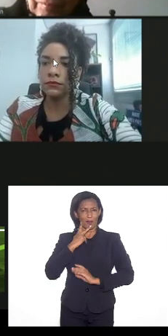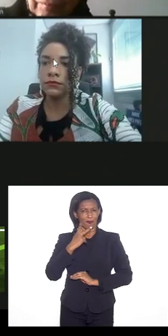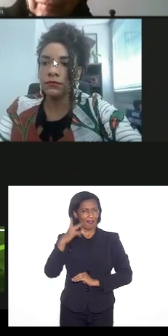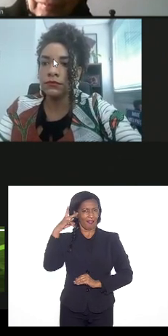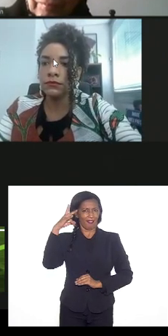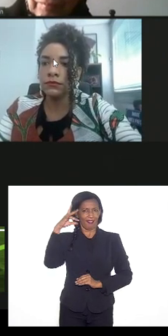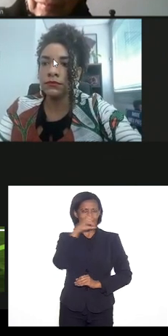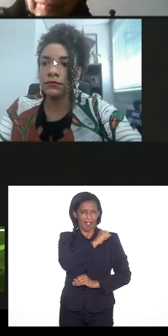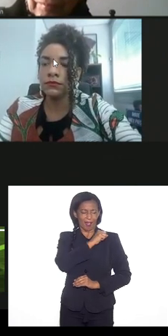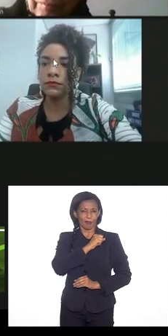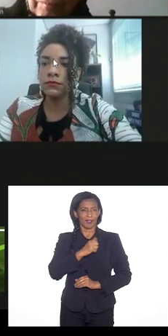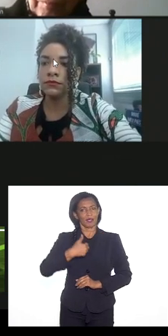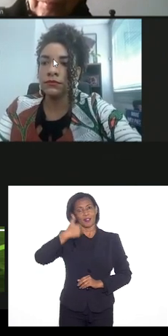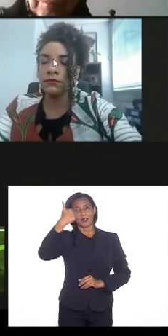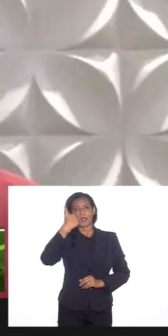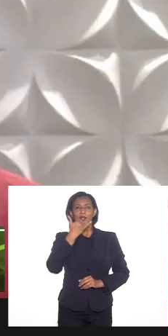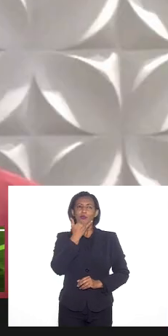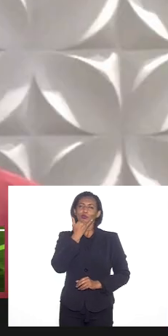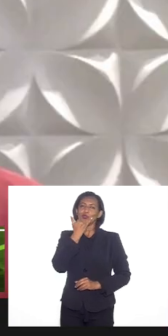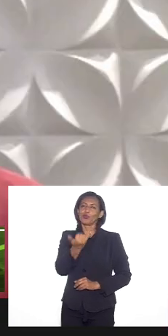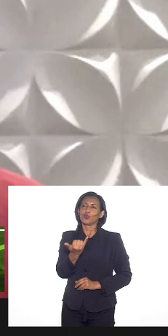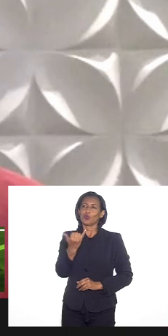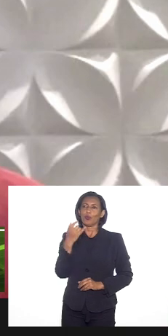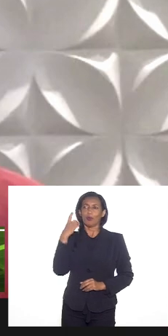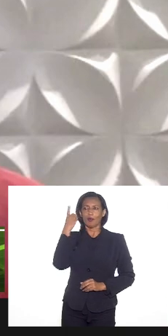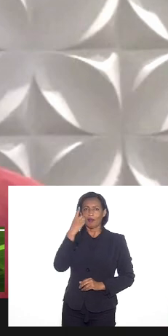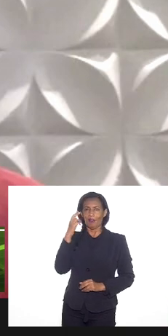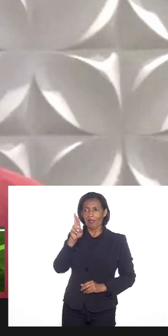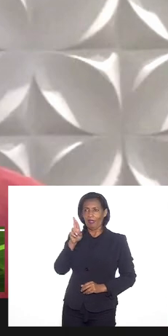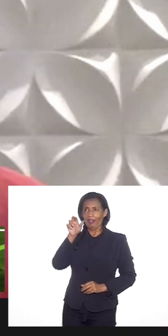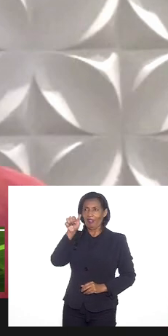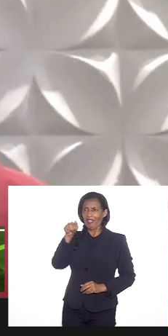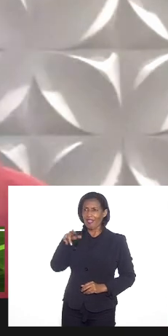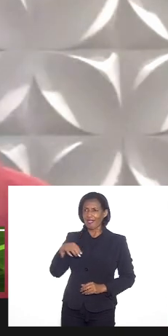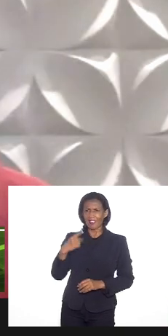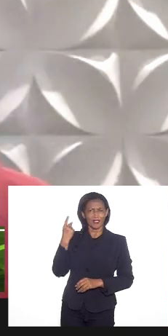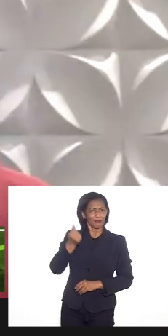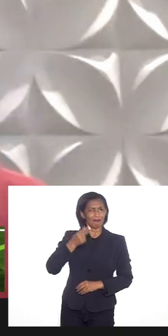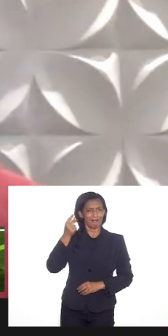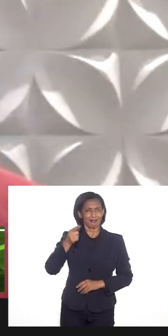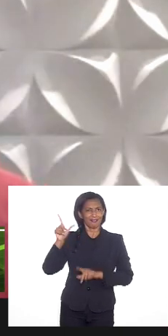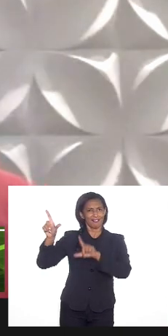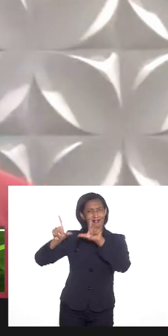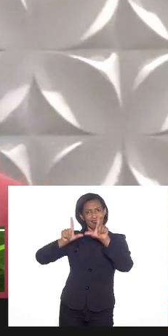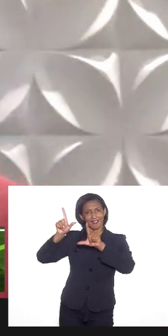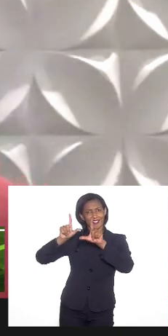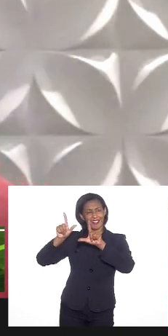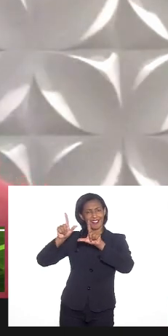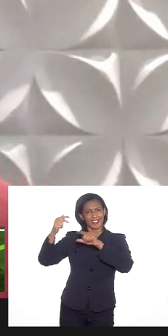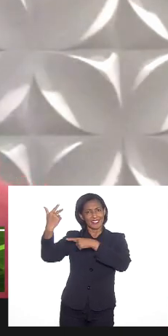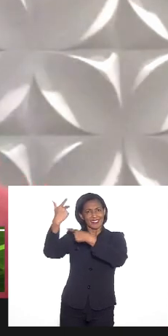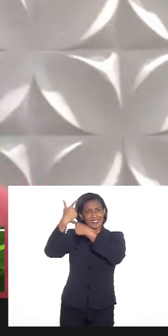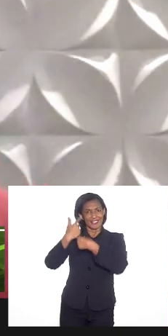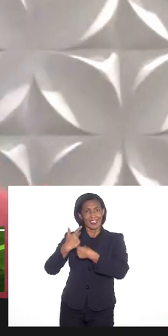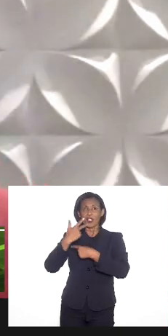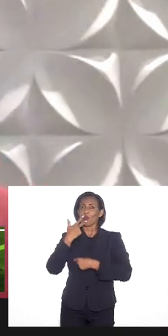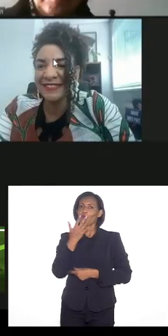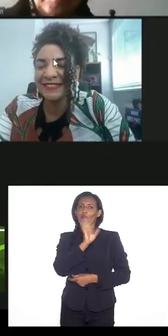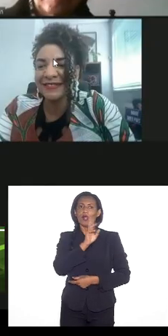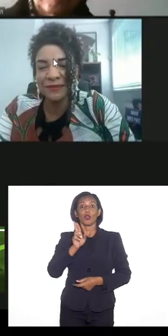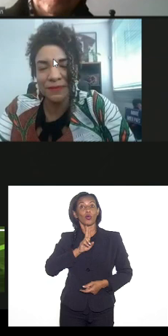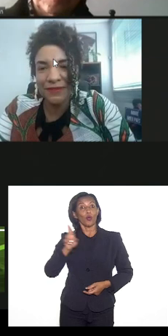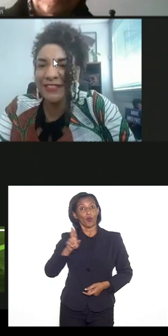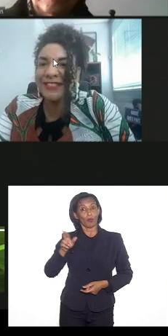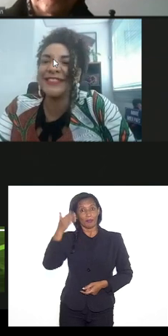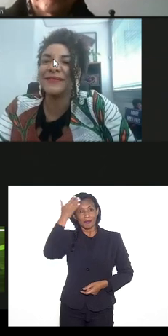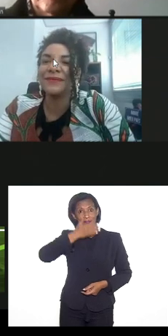primeiro pedindo desculpas à deputada Renata Souza, que já se encontra conosco há muito tempo e eu não citei a sua presença.